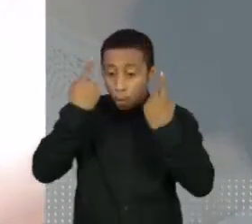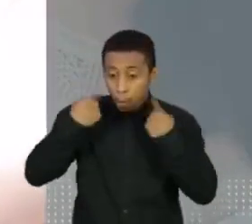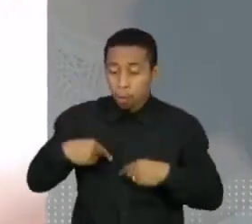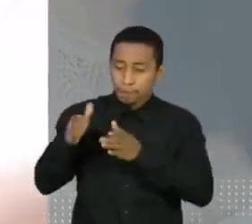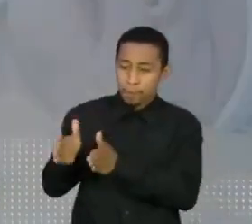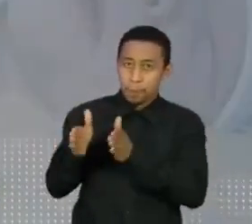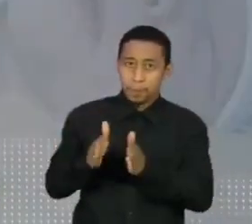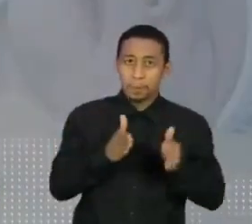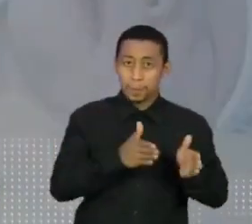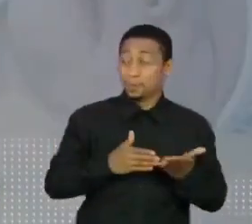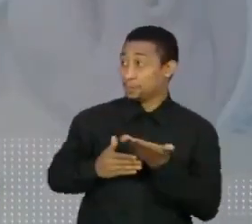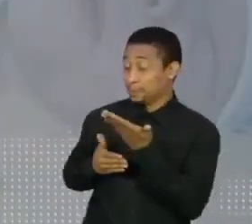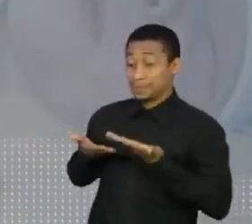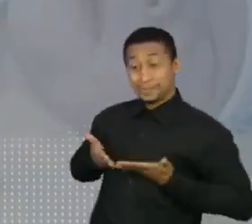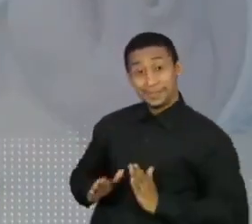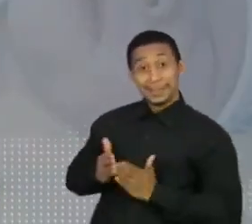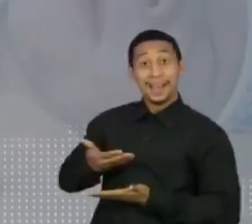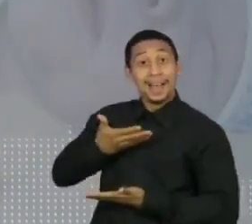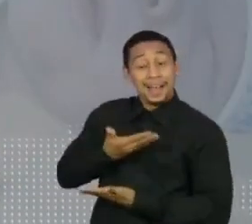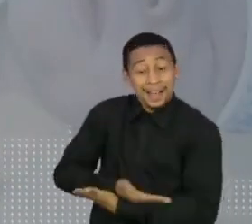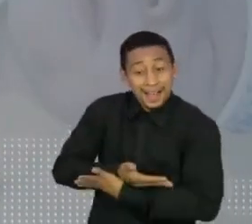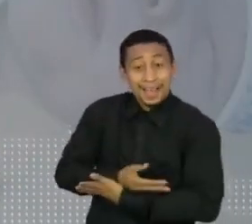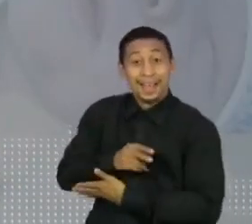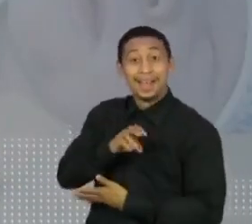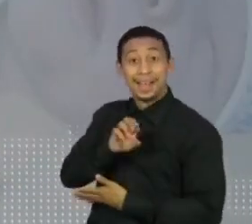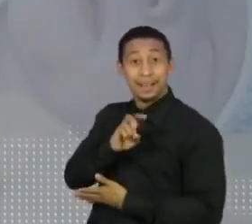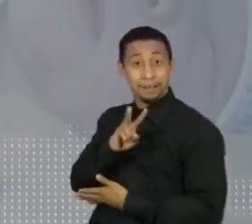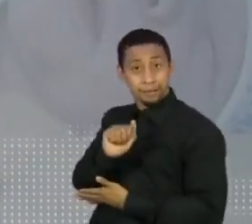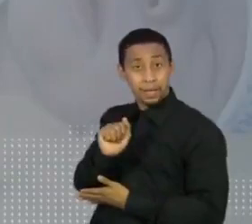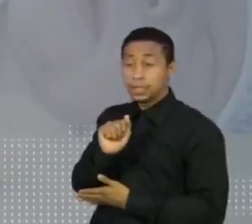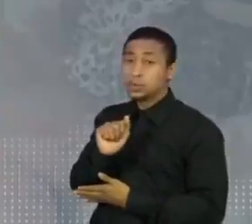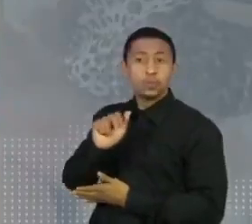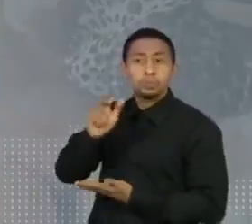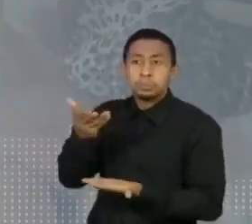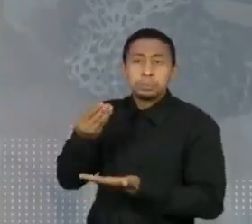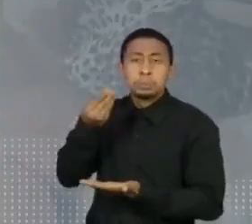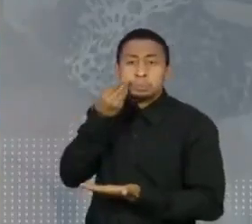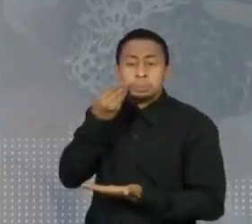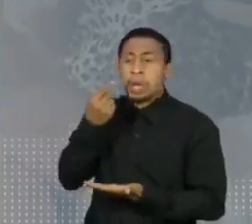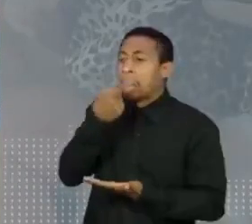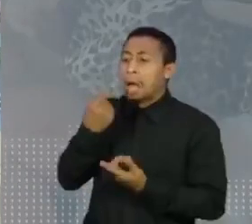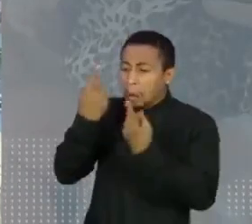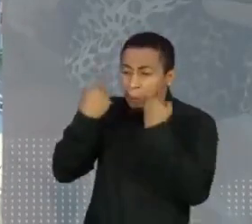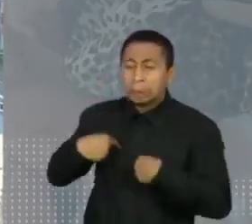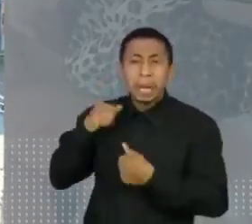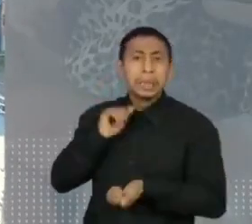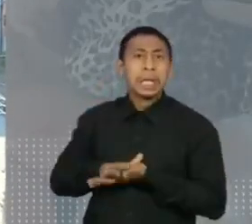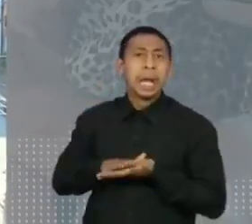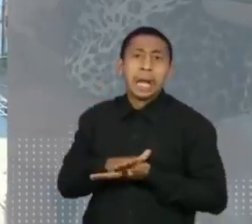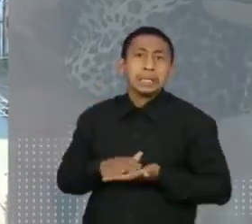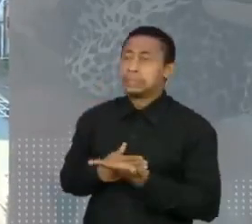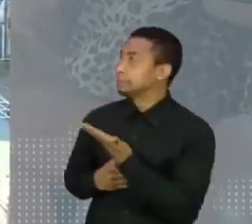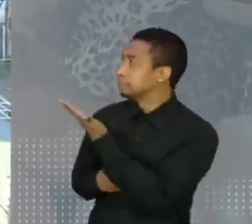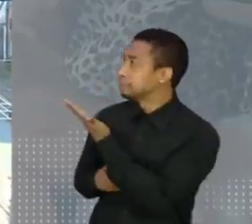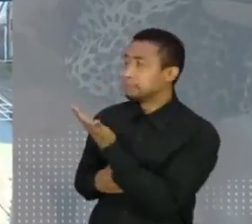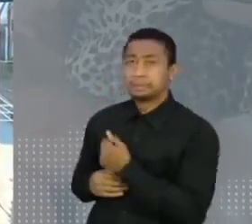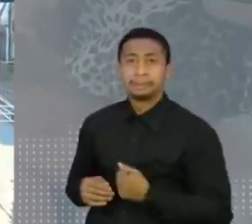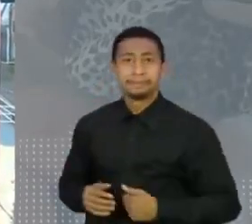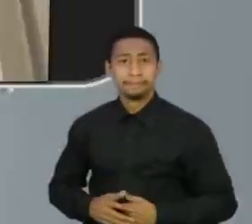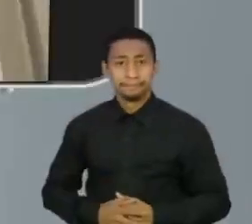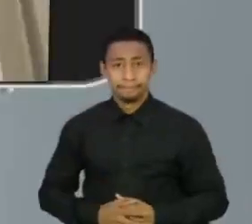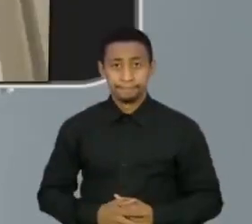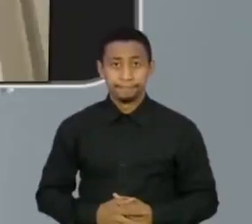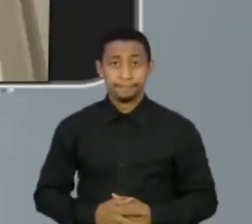luz à Eva em outubro do ano passado e em nenhum momento da gravidez recebeu a recomendação de realizar o teste da Covid